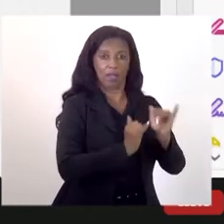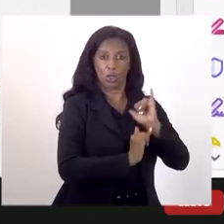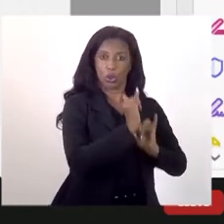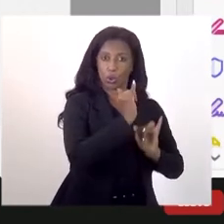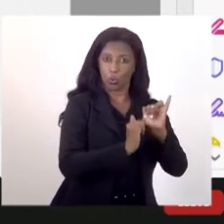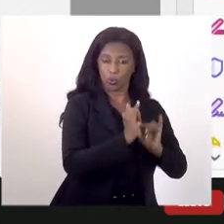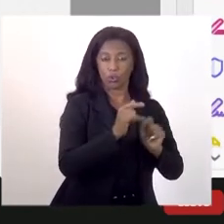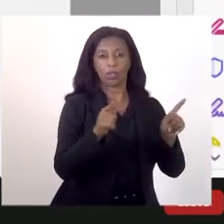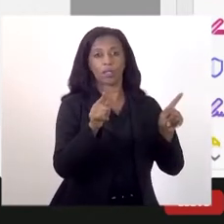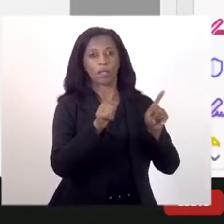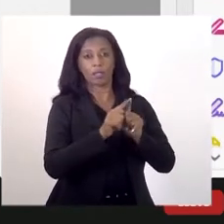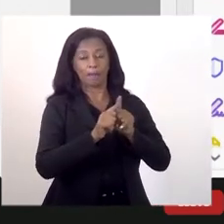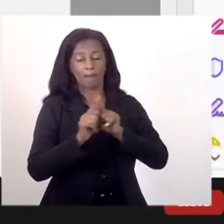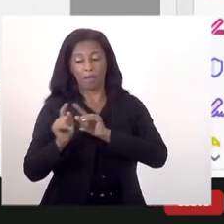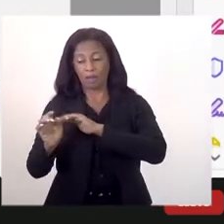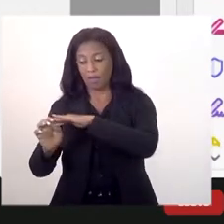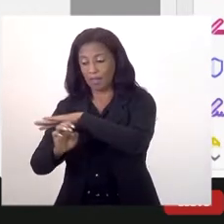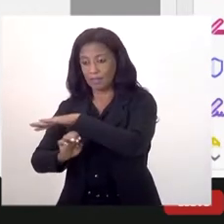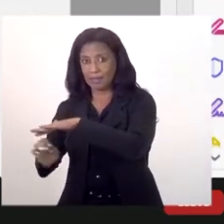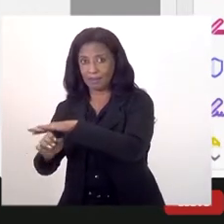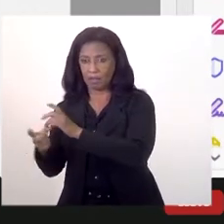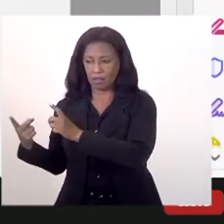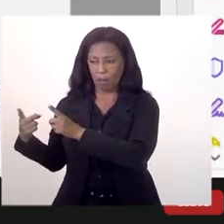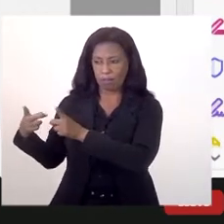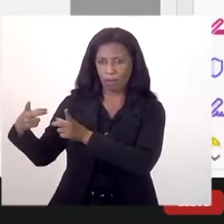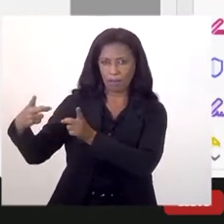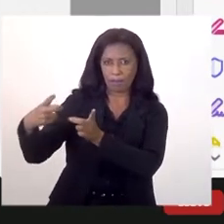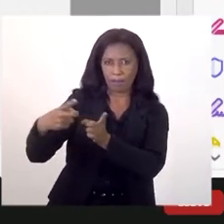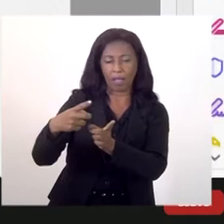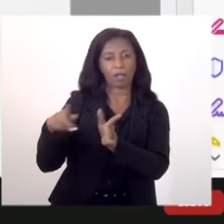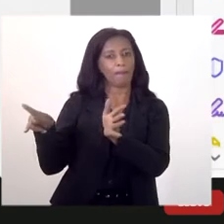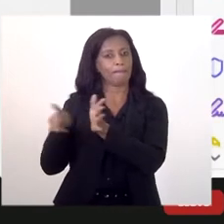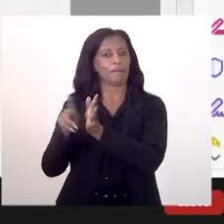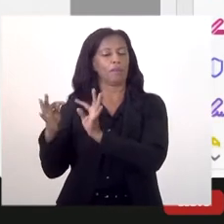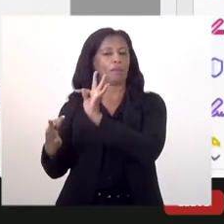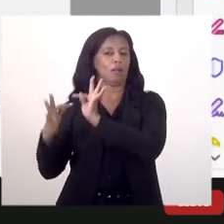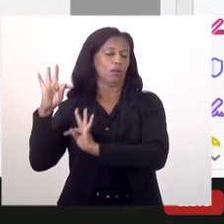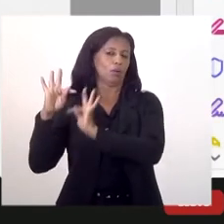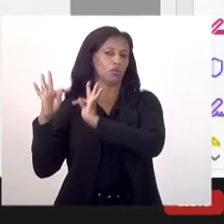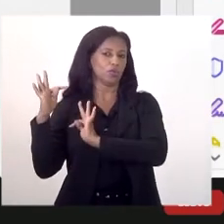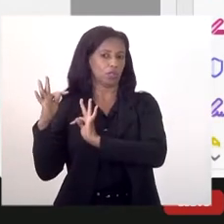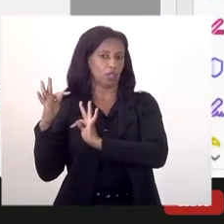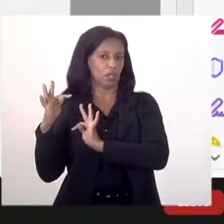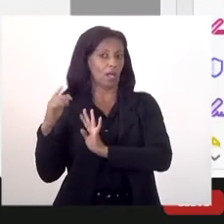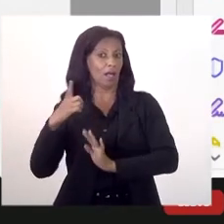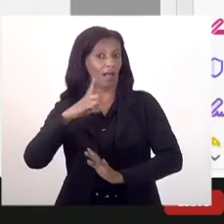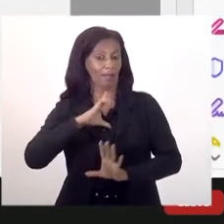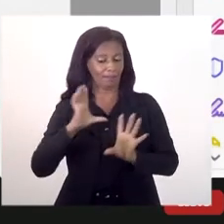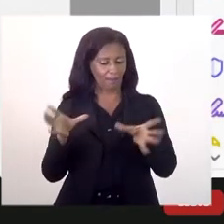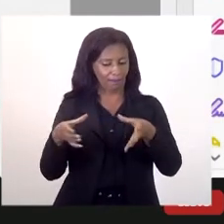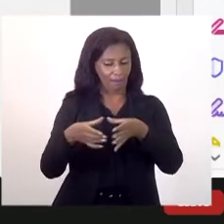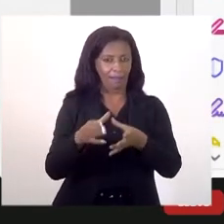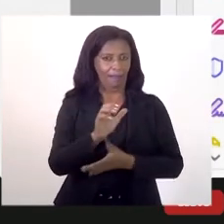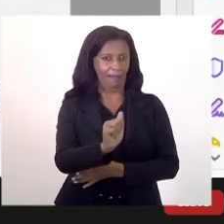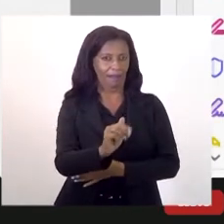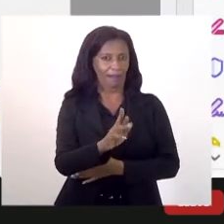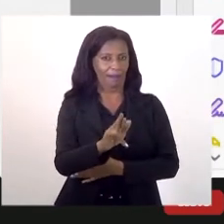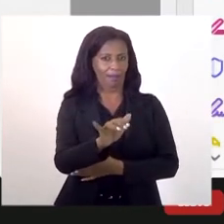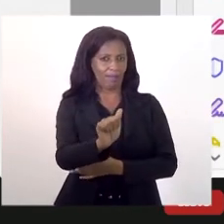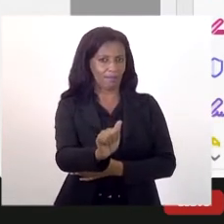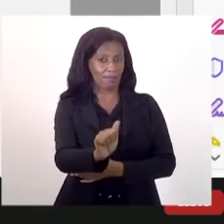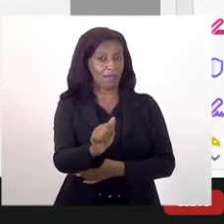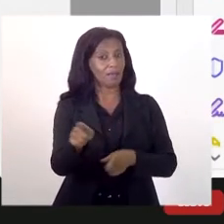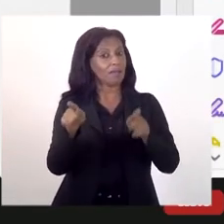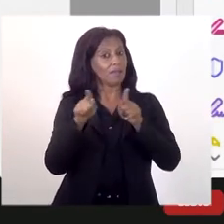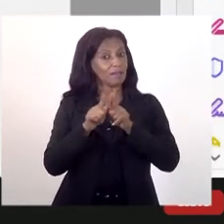falando das empresas fornecedoras, que são as empresas de tecnologia. Aí nós temos a academia, que gera tecnologia, e o governo,